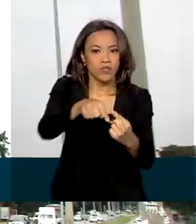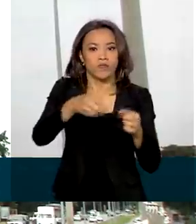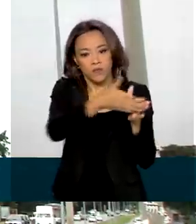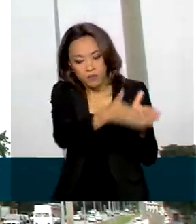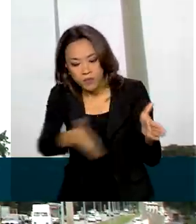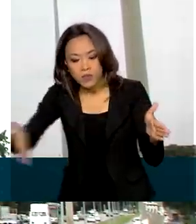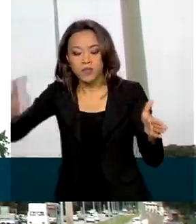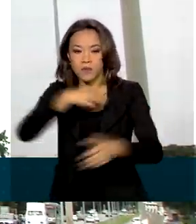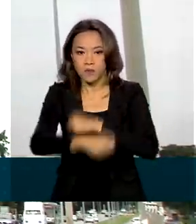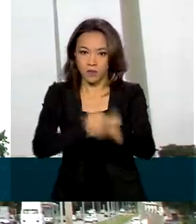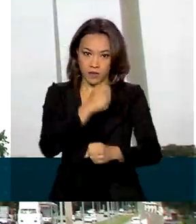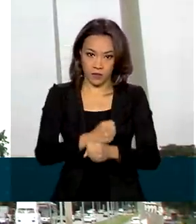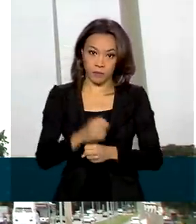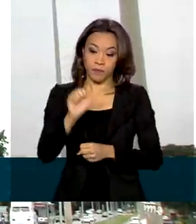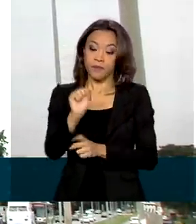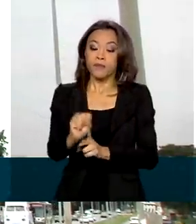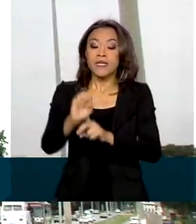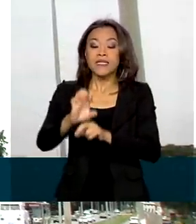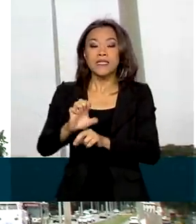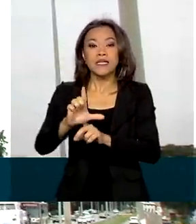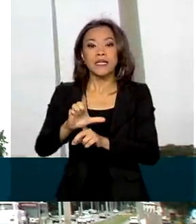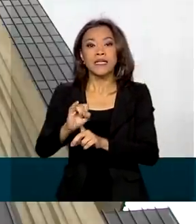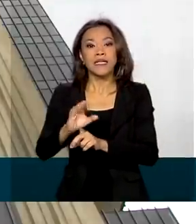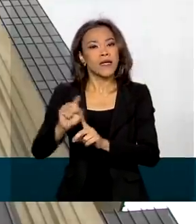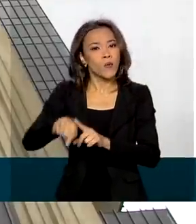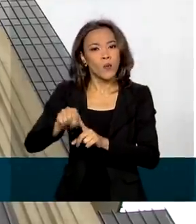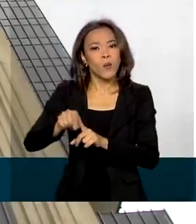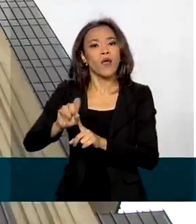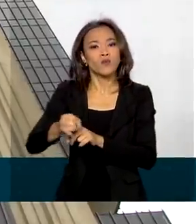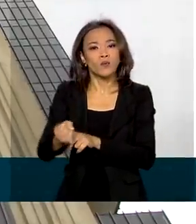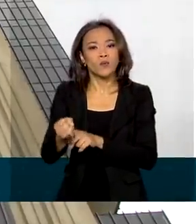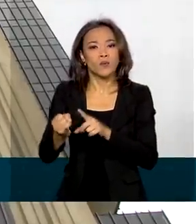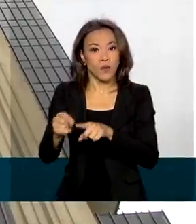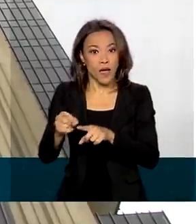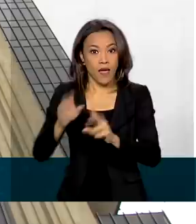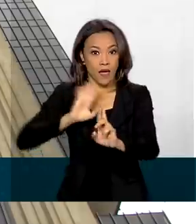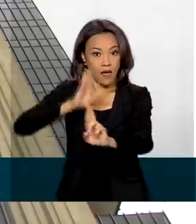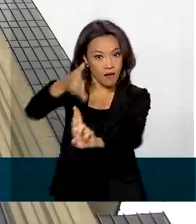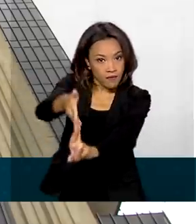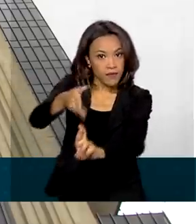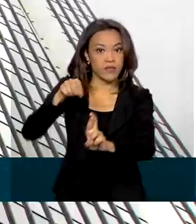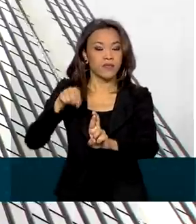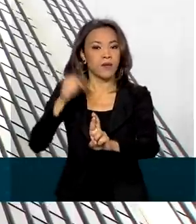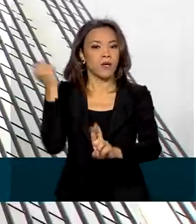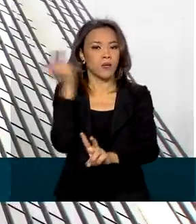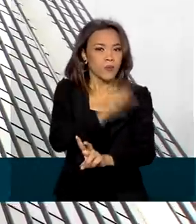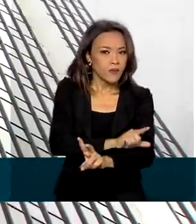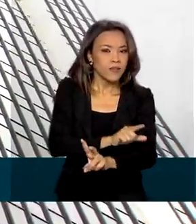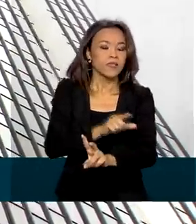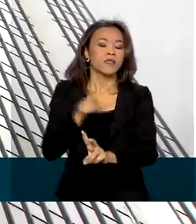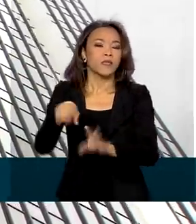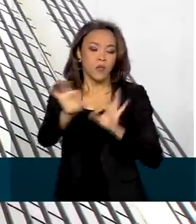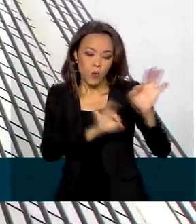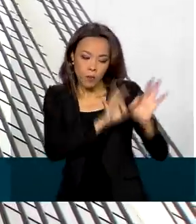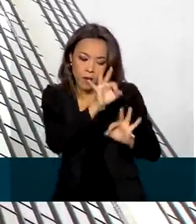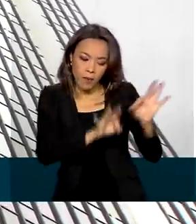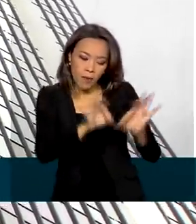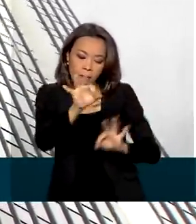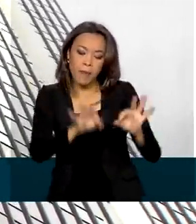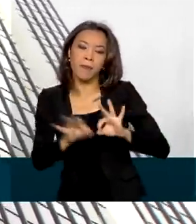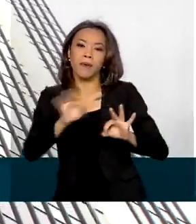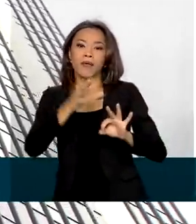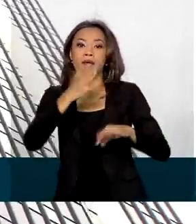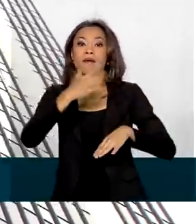A Selic é um mecanismo usado pelo Banco Central para se atingir a meta de inflação definida pelo Conselho